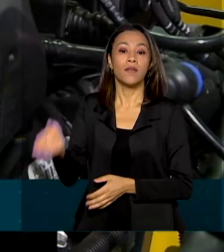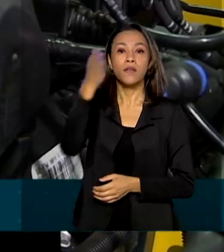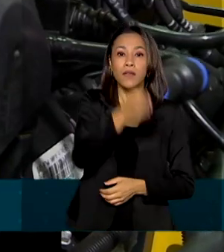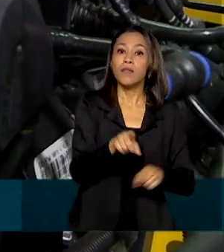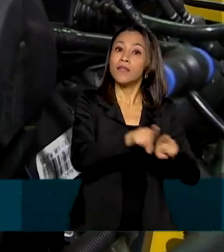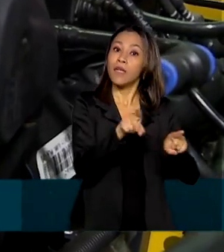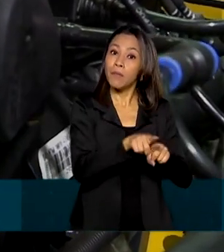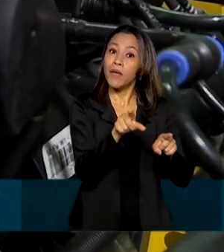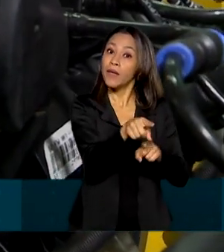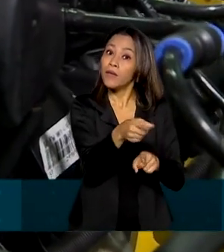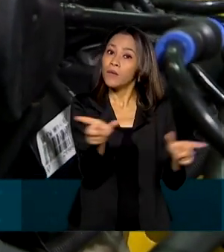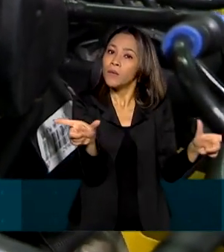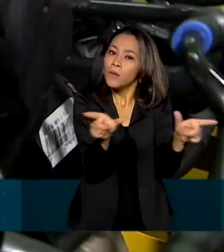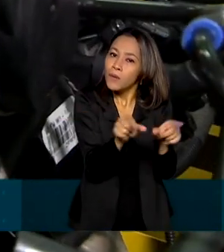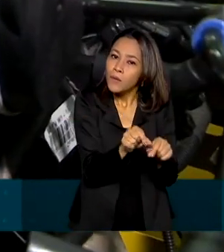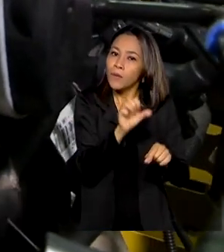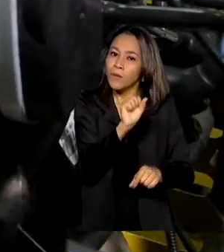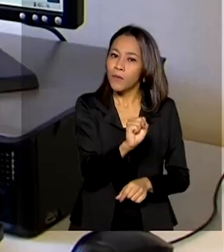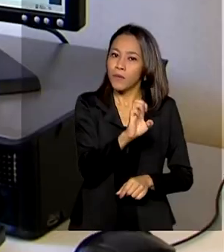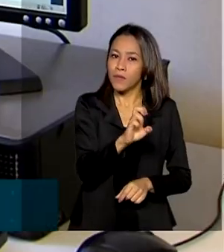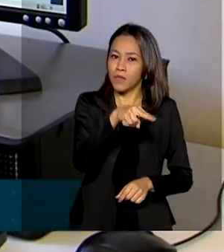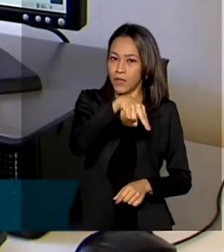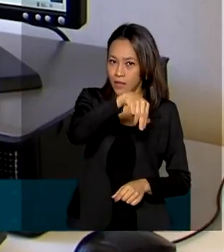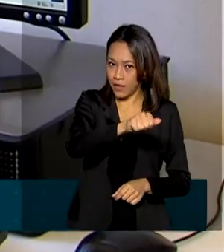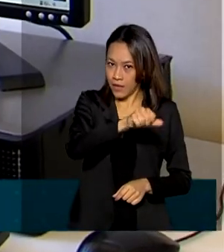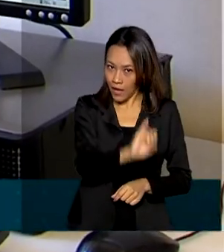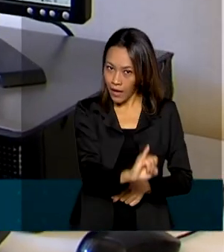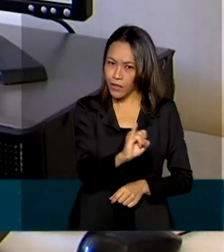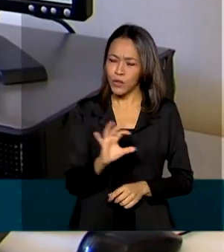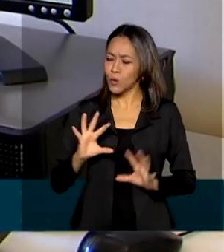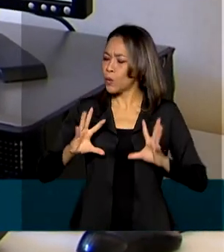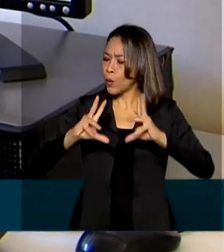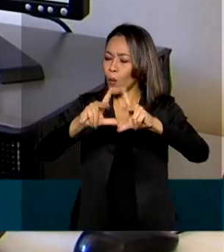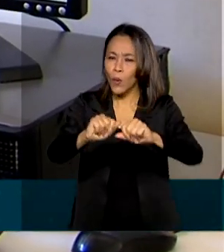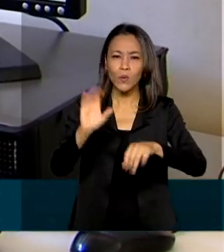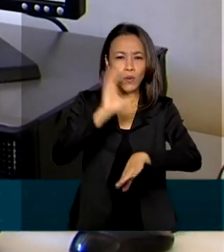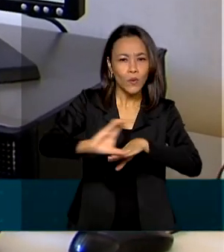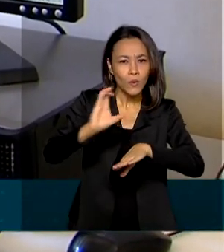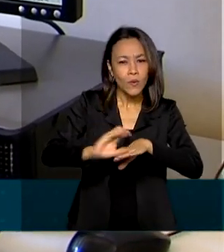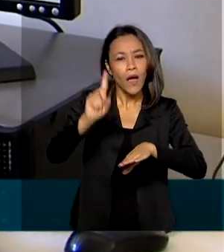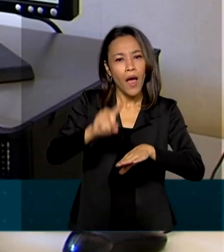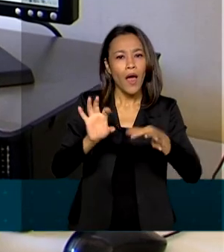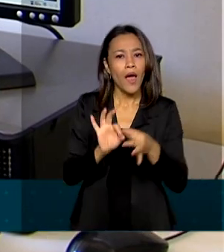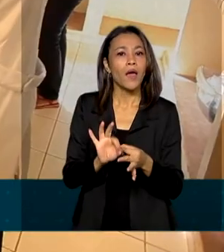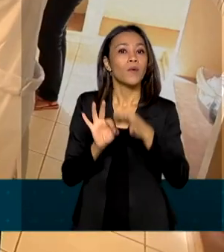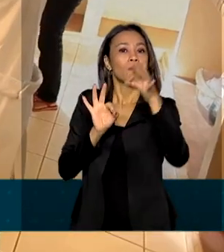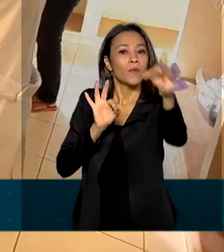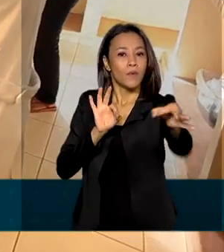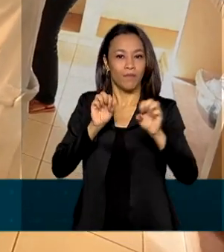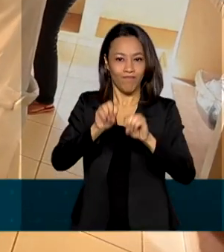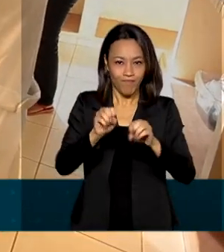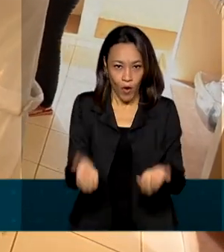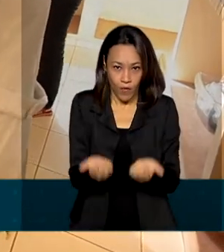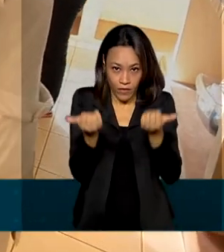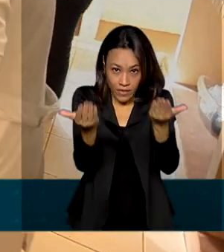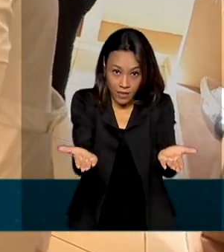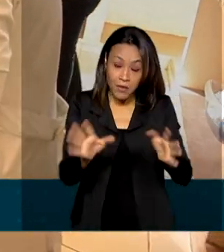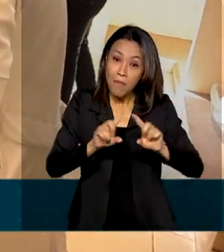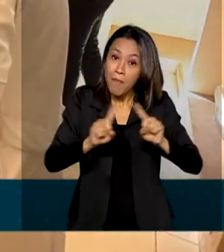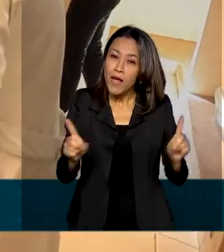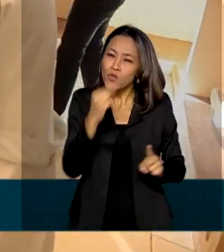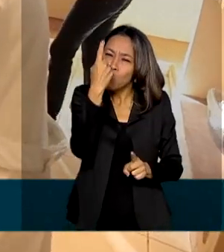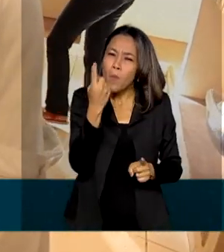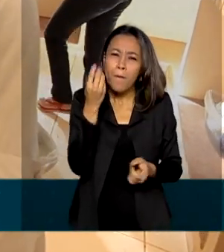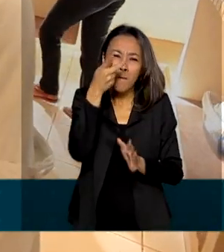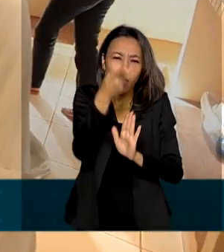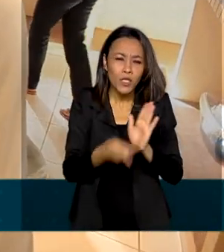de Aprendizado Industrial, o SENAI. Todos na modalidade de ensino à distância. Mas um projeto piloto